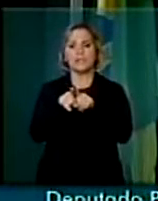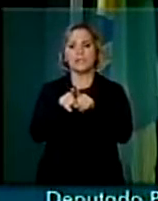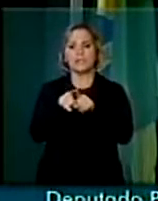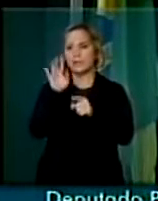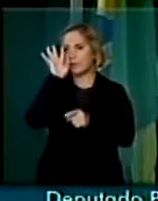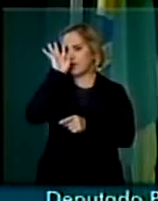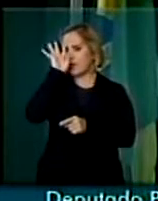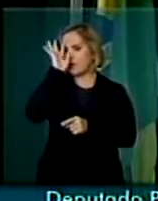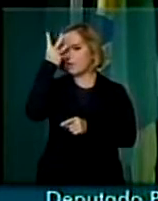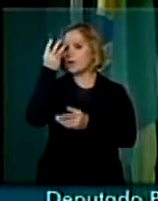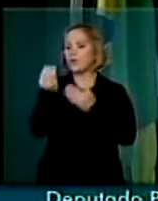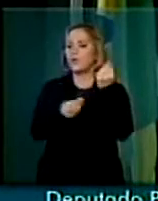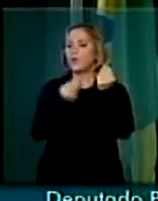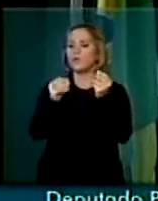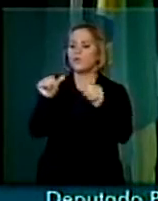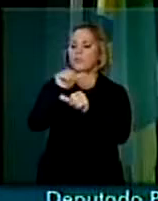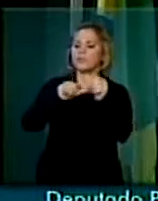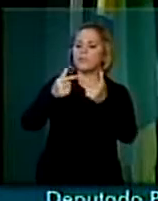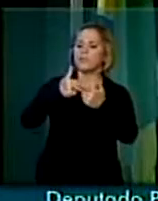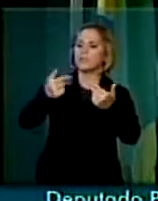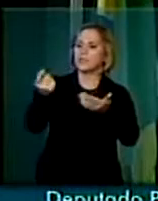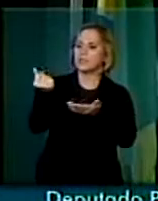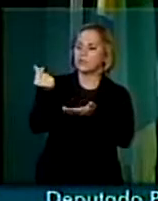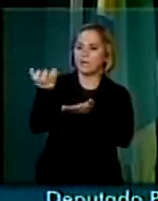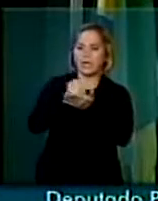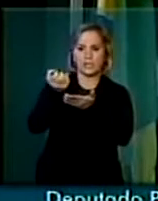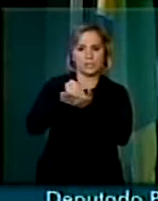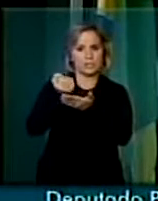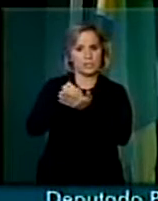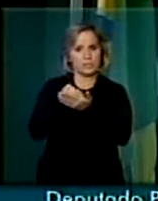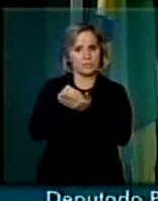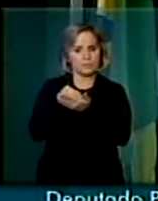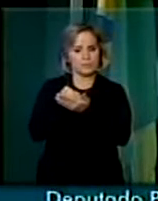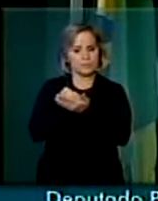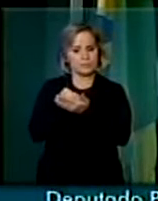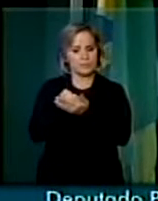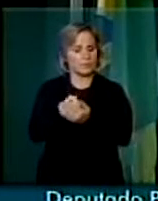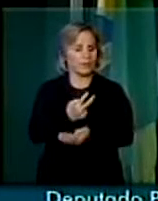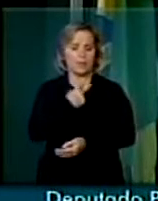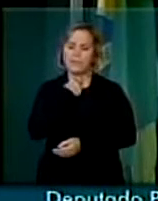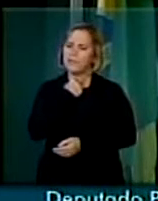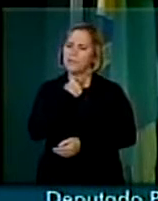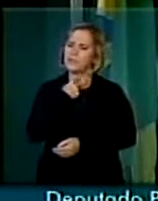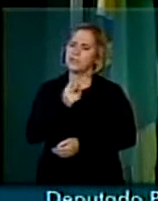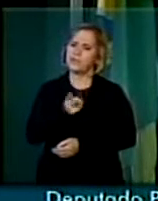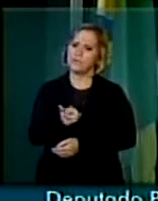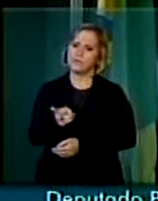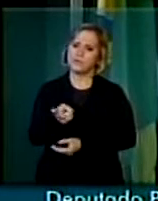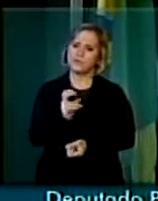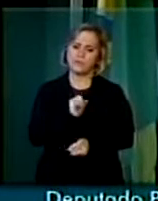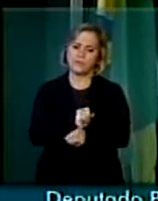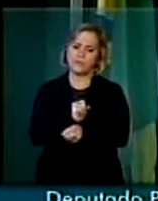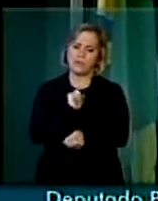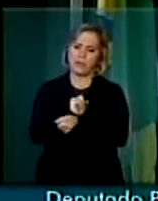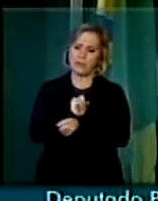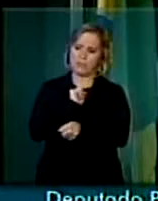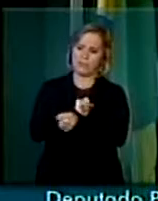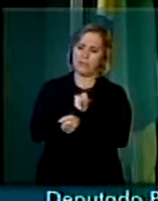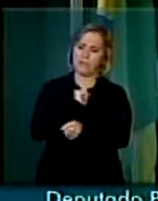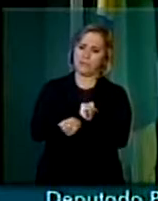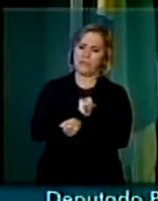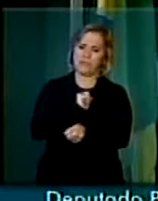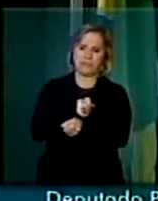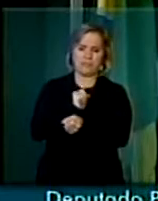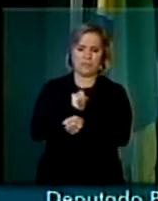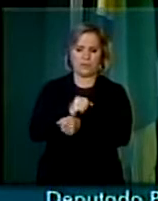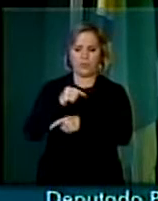de receita, porque nós não podemos continuar adiando, deputado Desconto, deputado